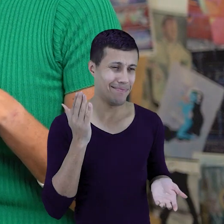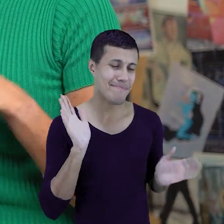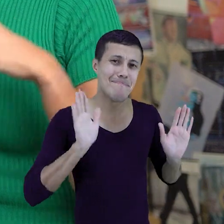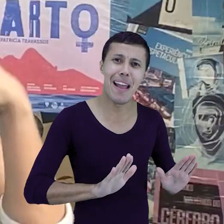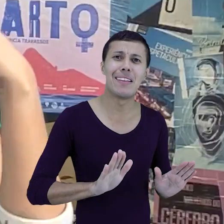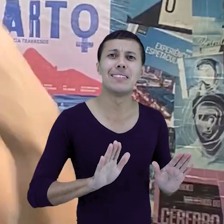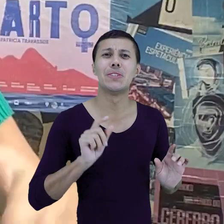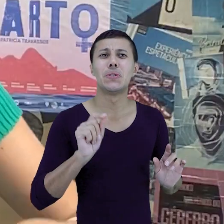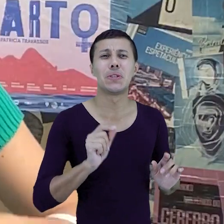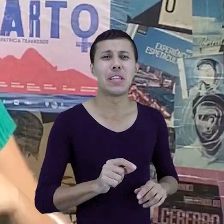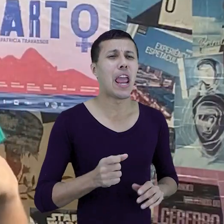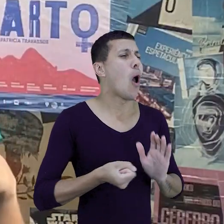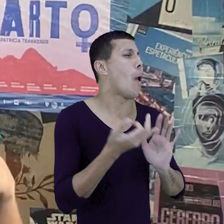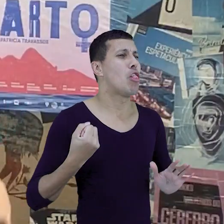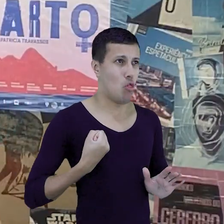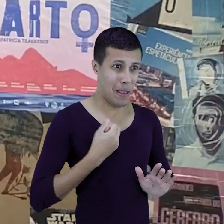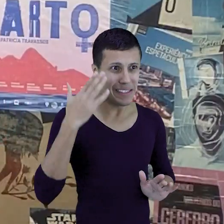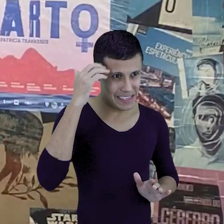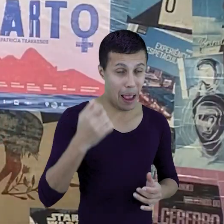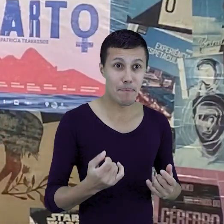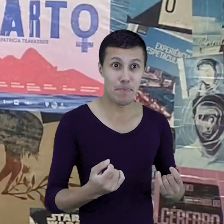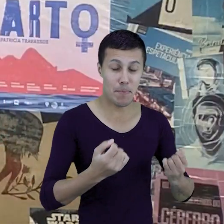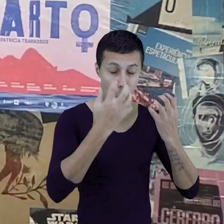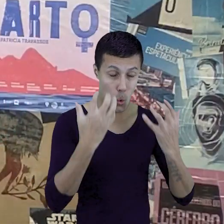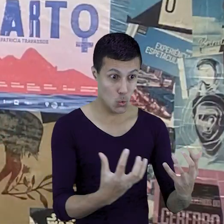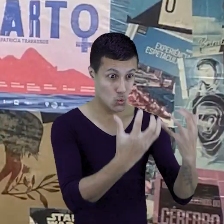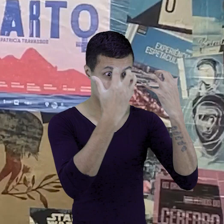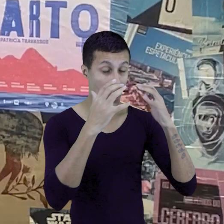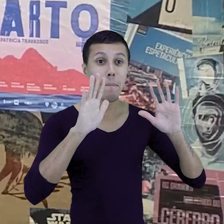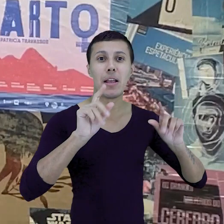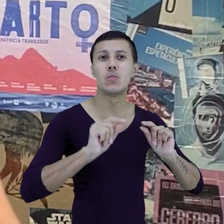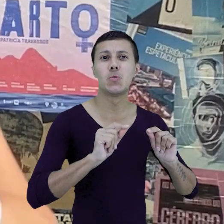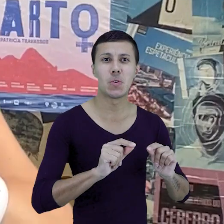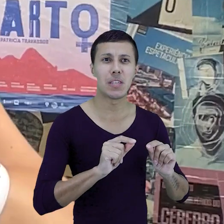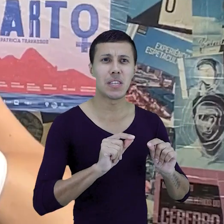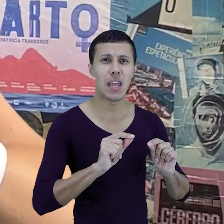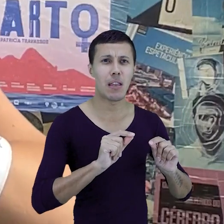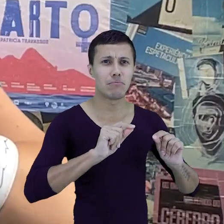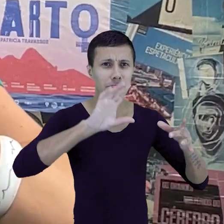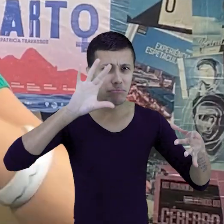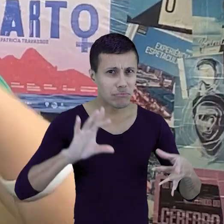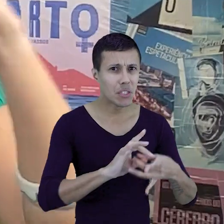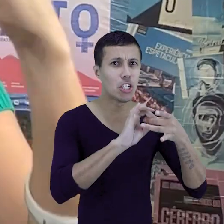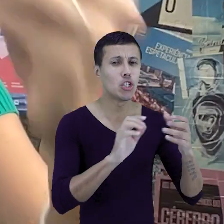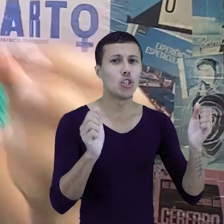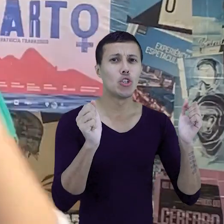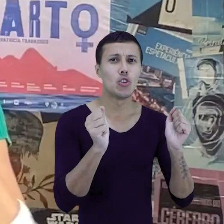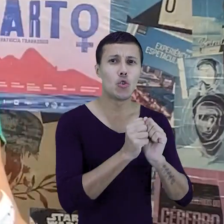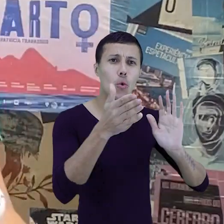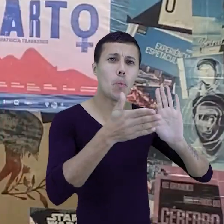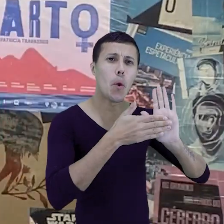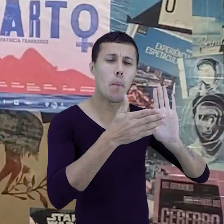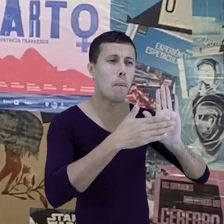mais do que falar de números, e claro que isso chama muita atenção, mas a gente quer sempre conectar isso ao alcance de um